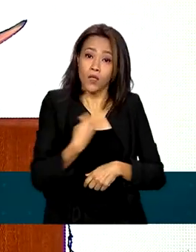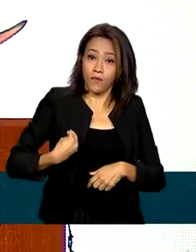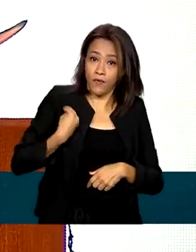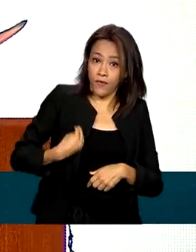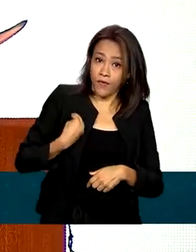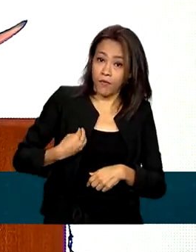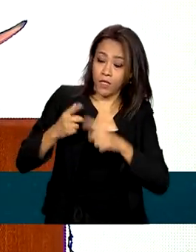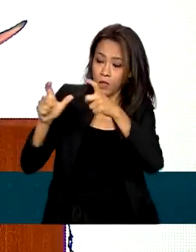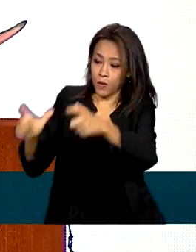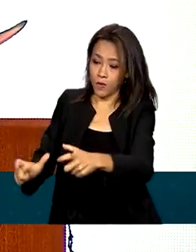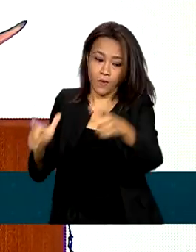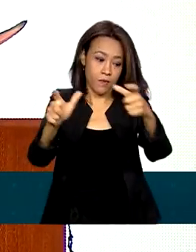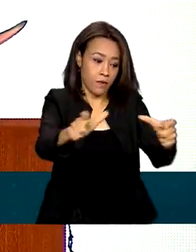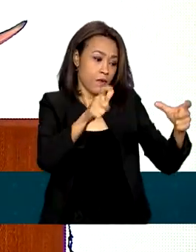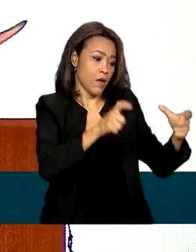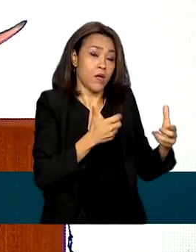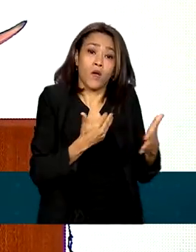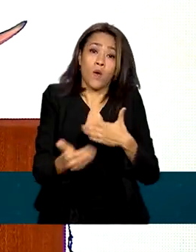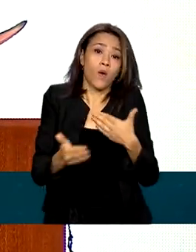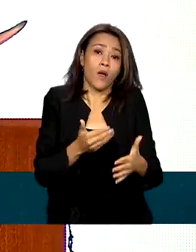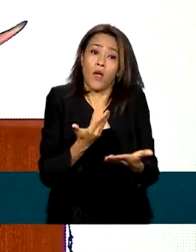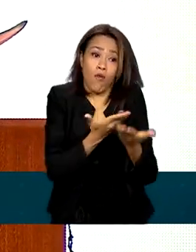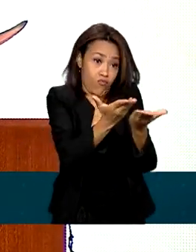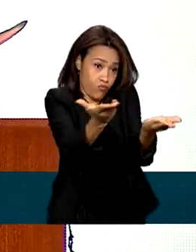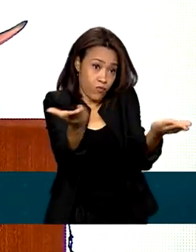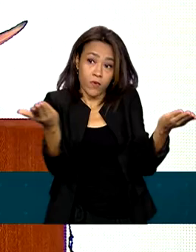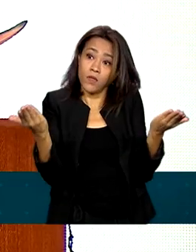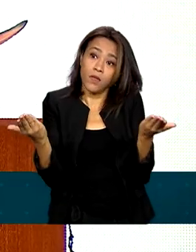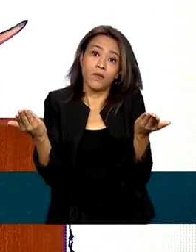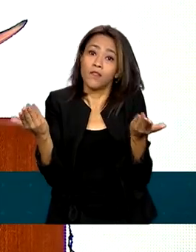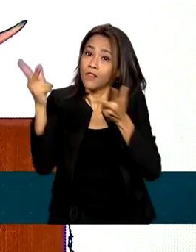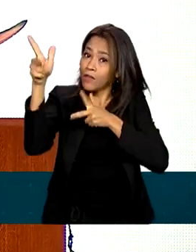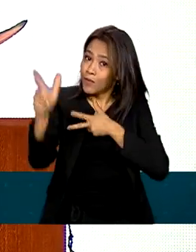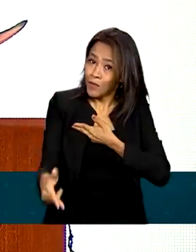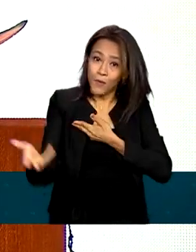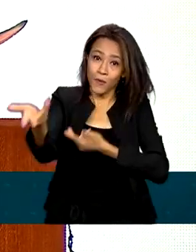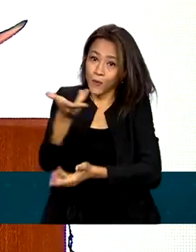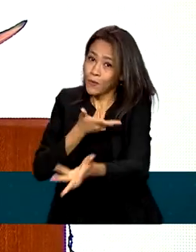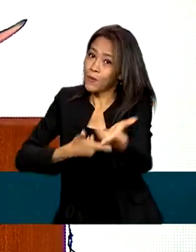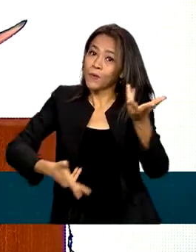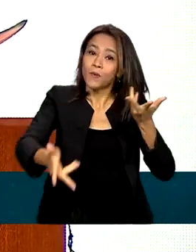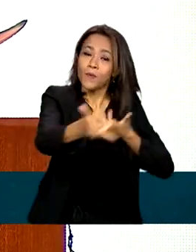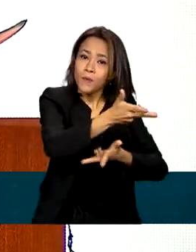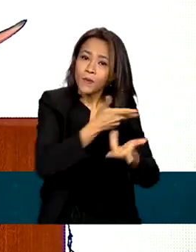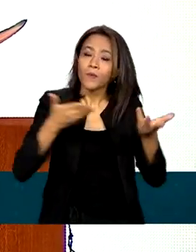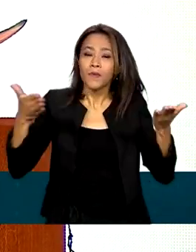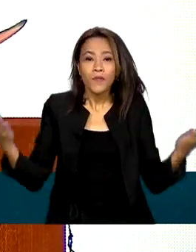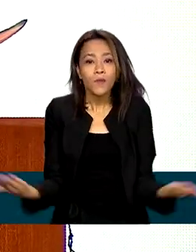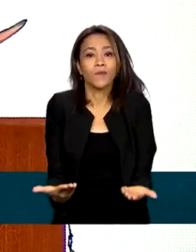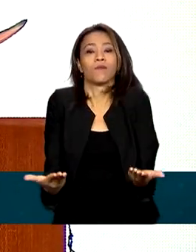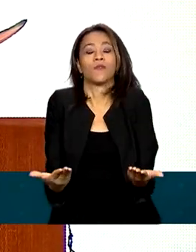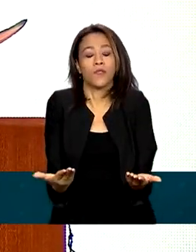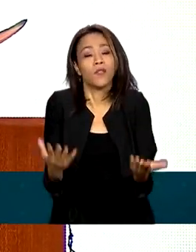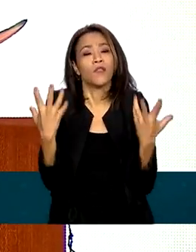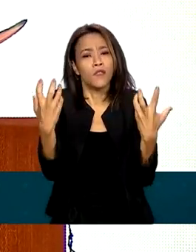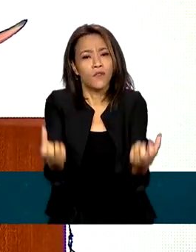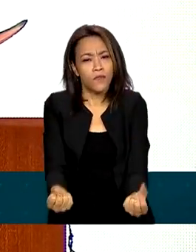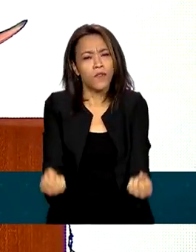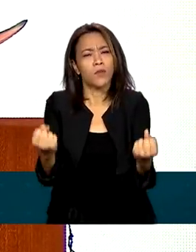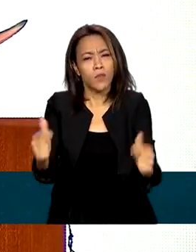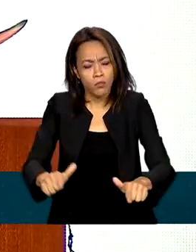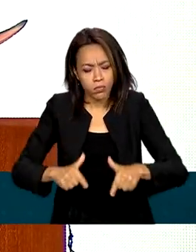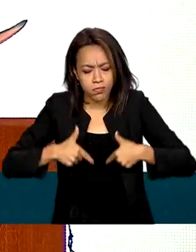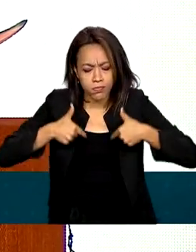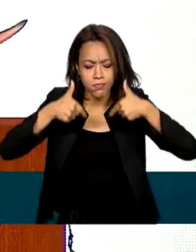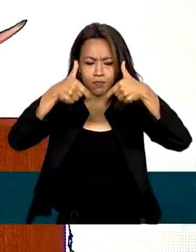espaço que qualquer um de vocês. Somos contemporâneos desse presente e vamos construir